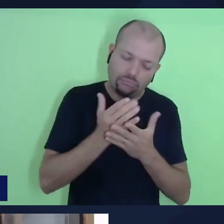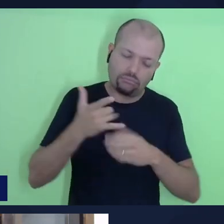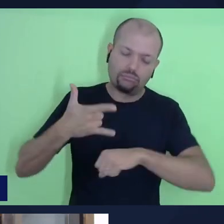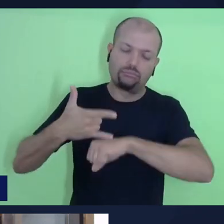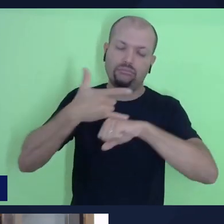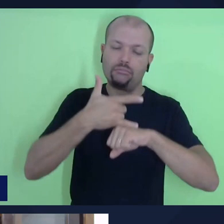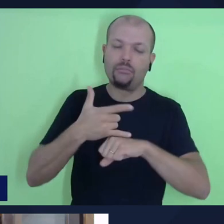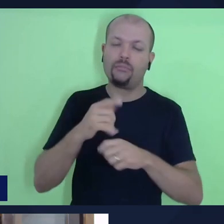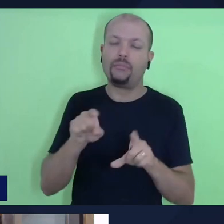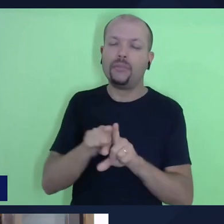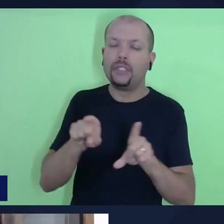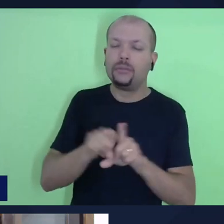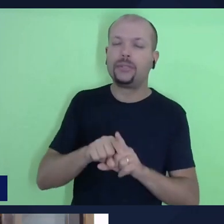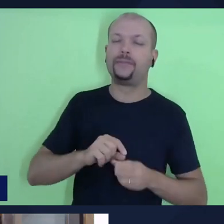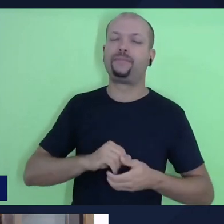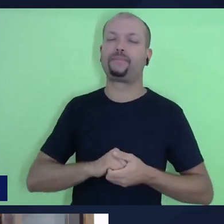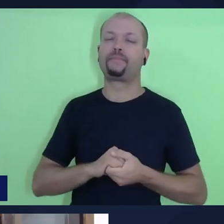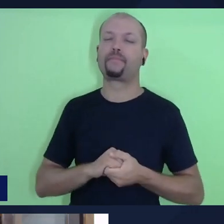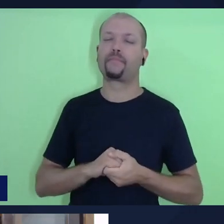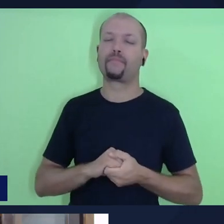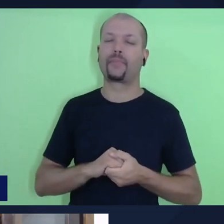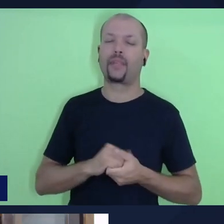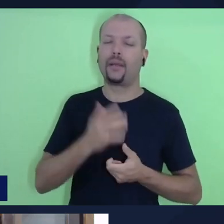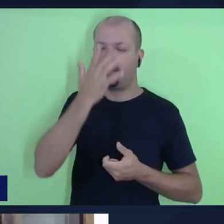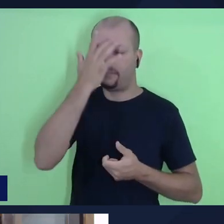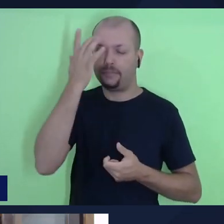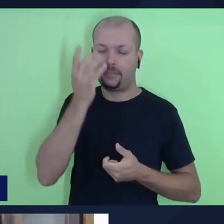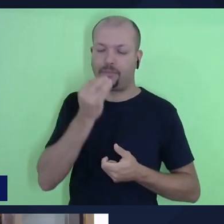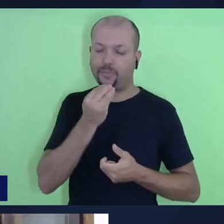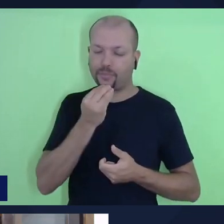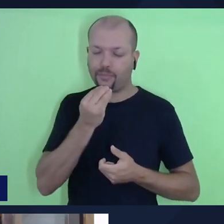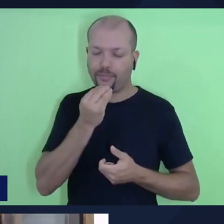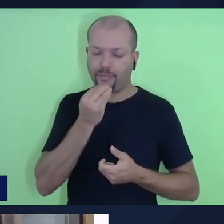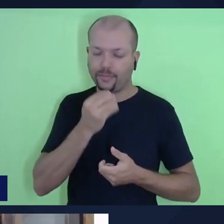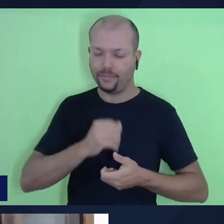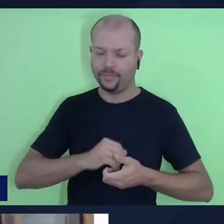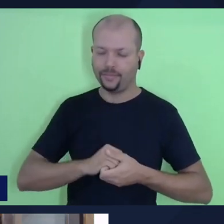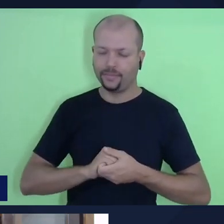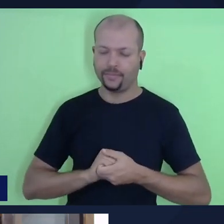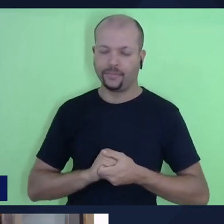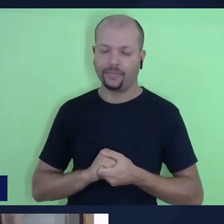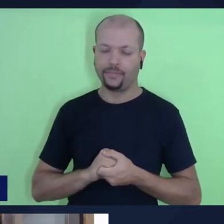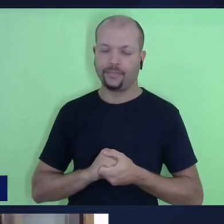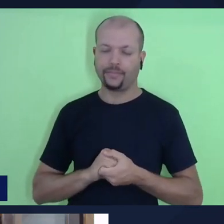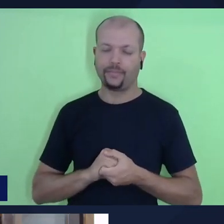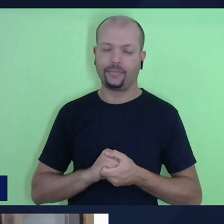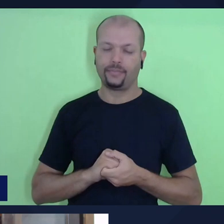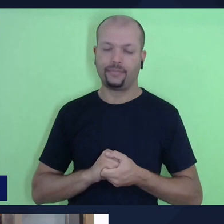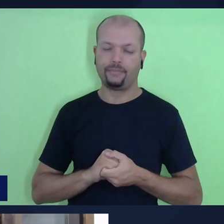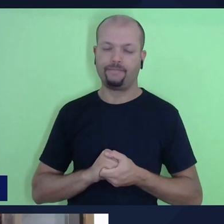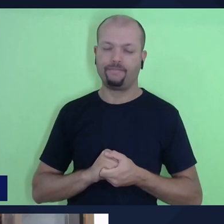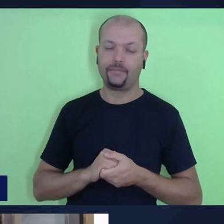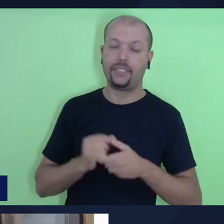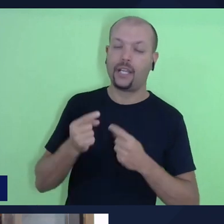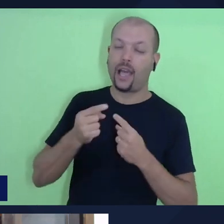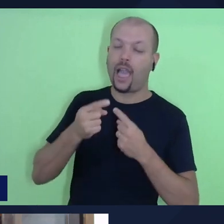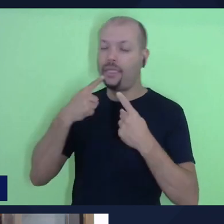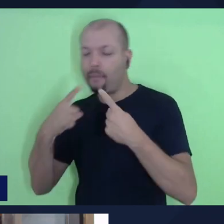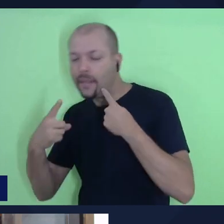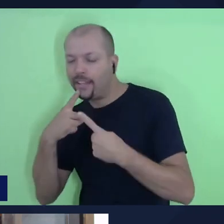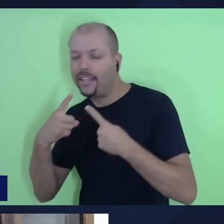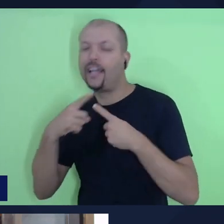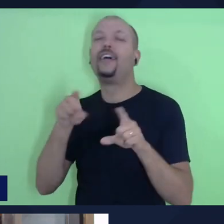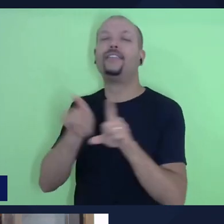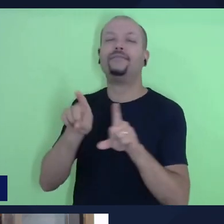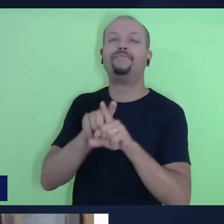aqueles que também terão oportunidade de dialogar com essa temática a partir